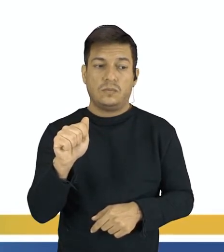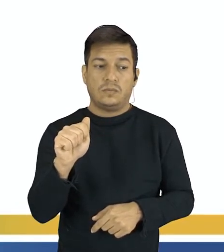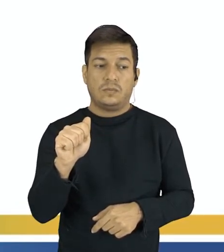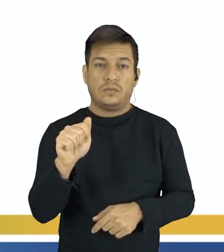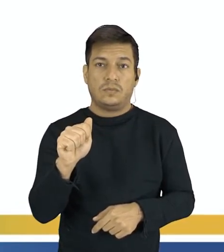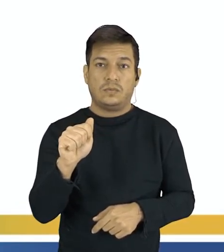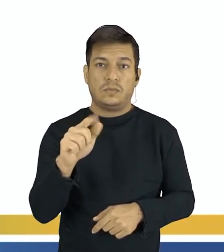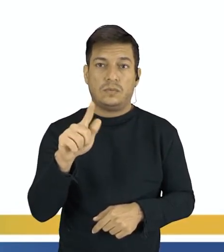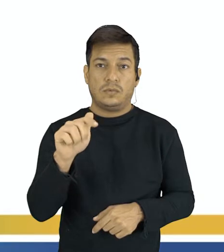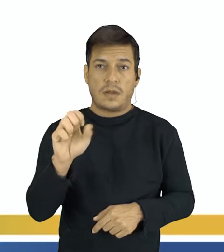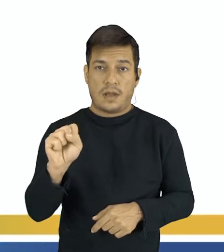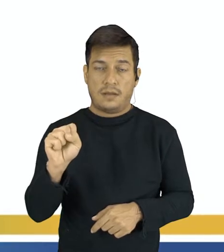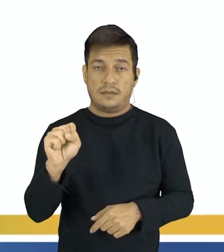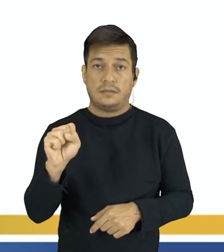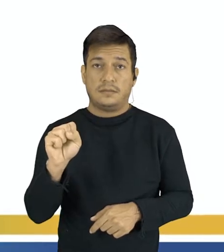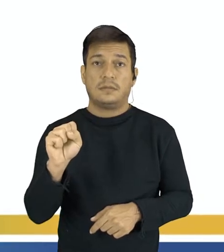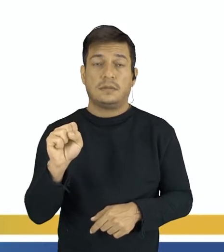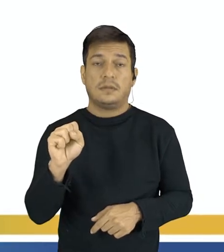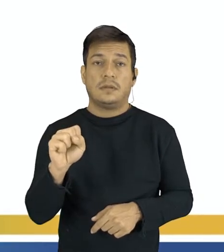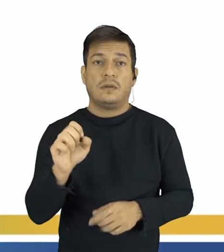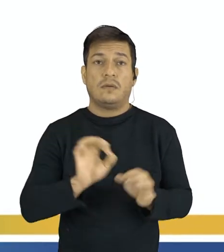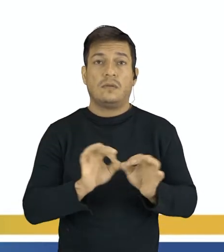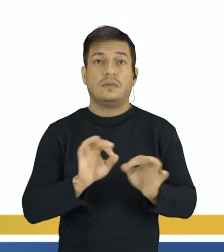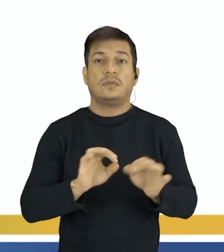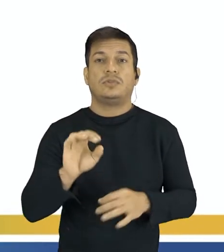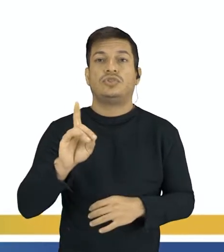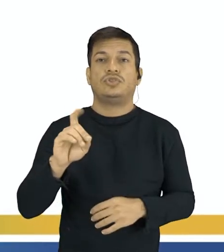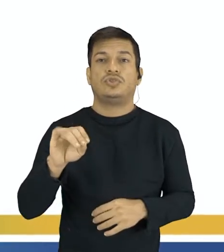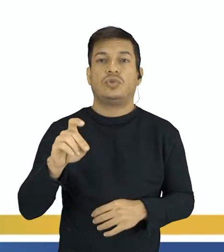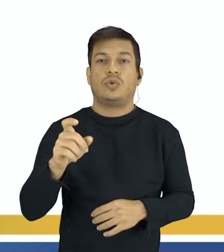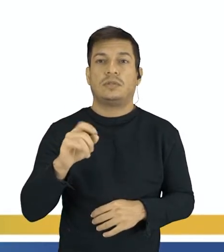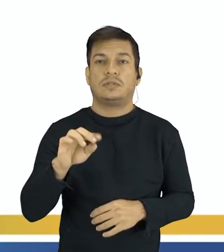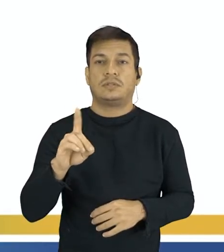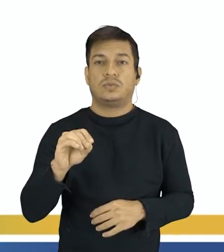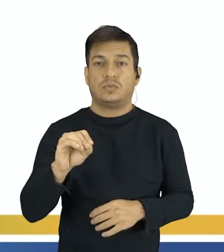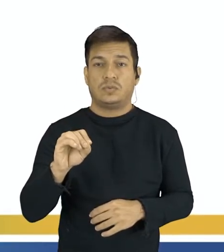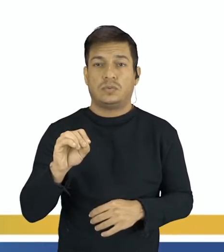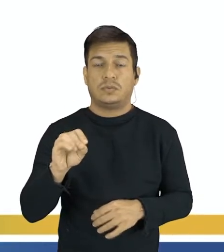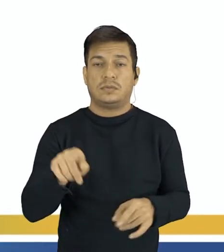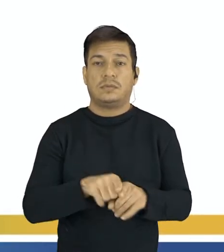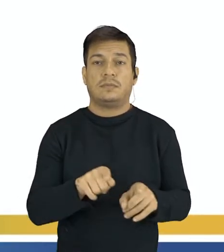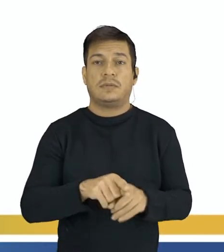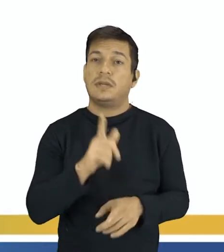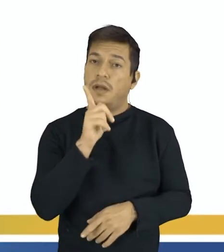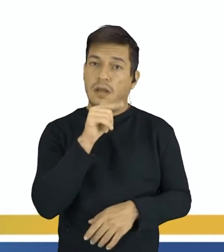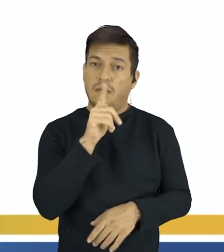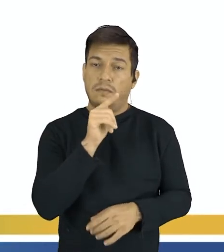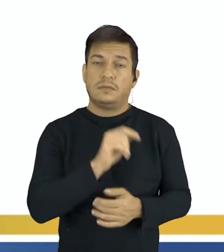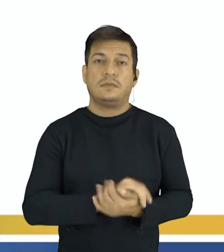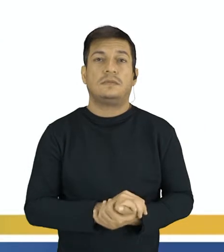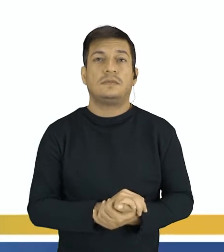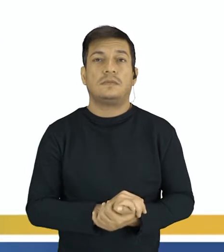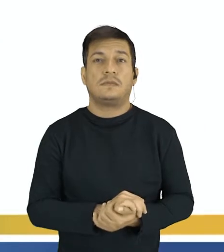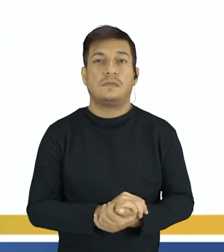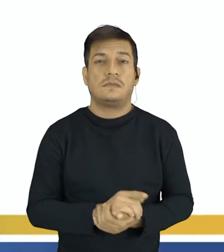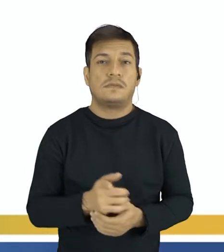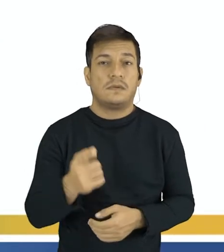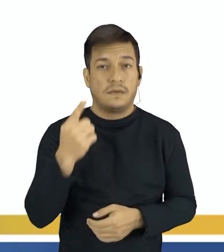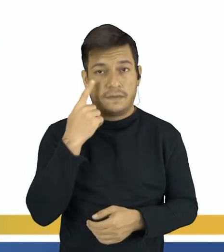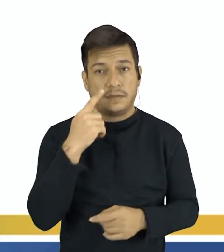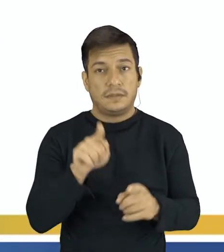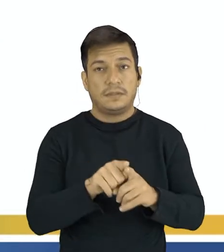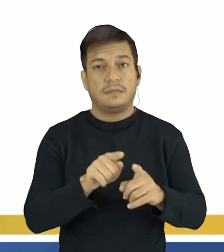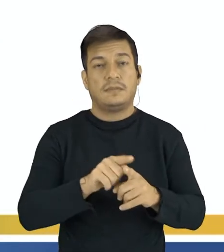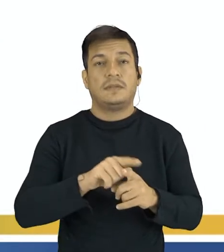reagir com gás oxigênio, formando dióxido de carbono e água. A gente observa ali,